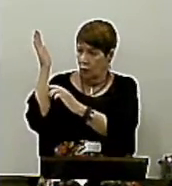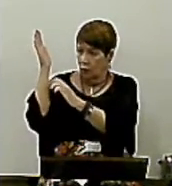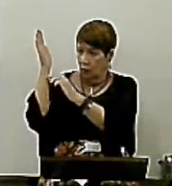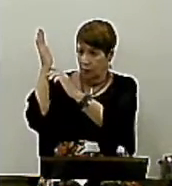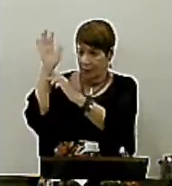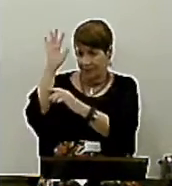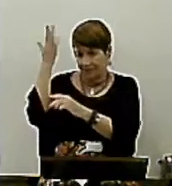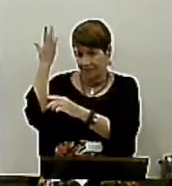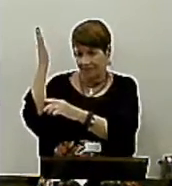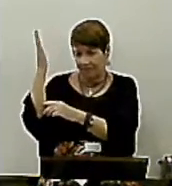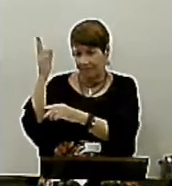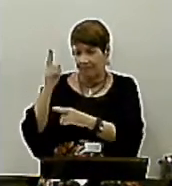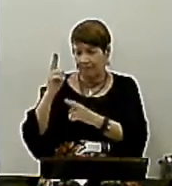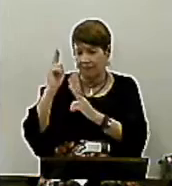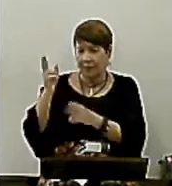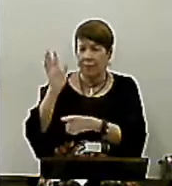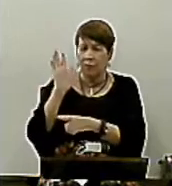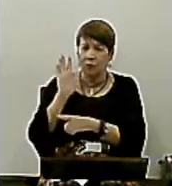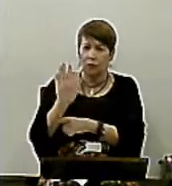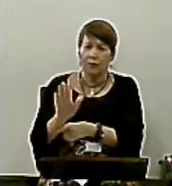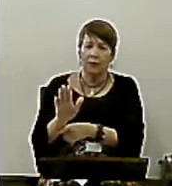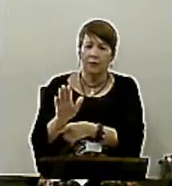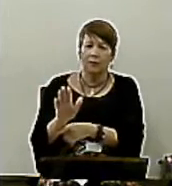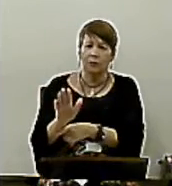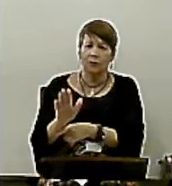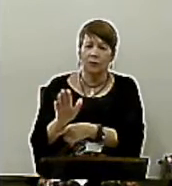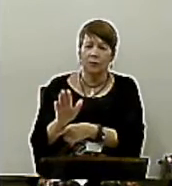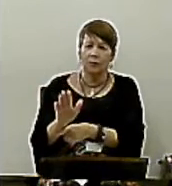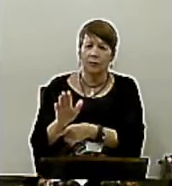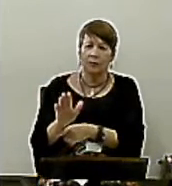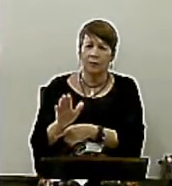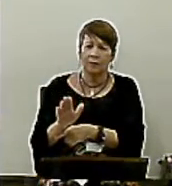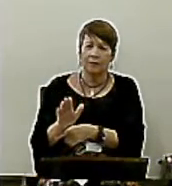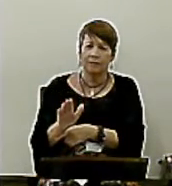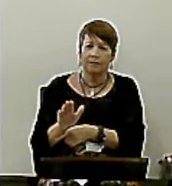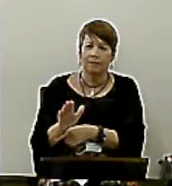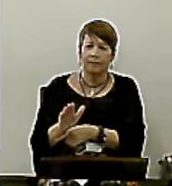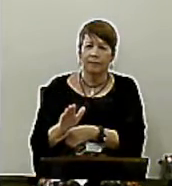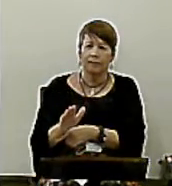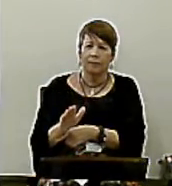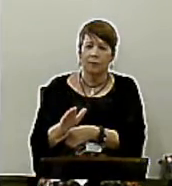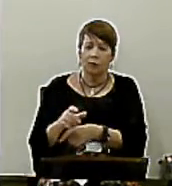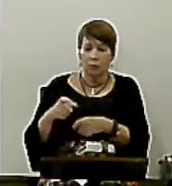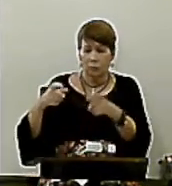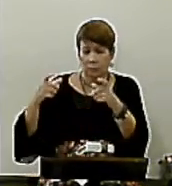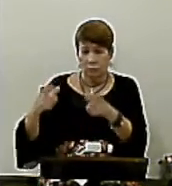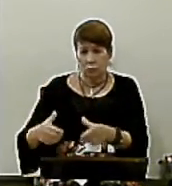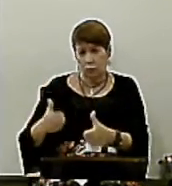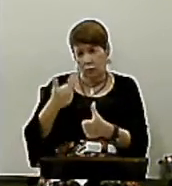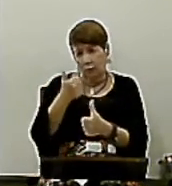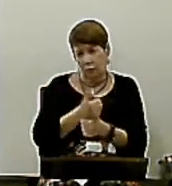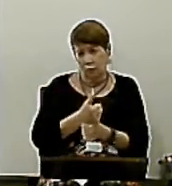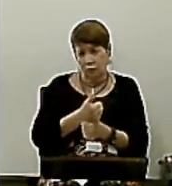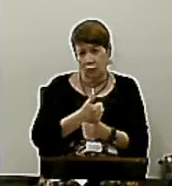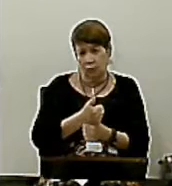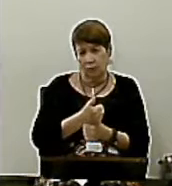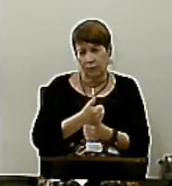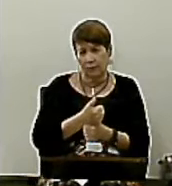Sempre ajudando Cooperando Colocando A serviço Do outro O que você Sabe fazer